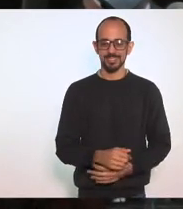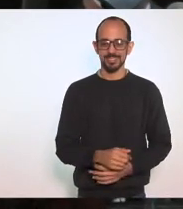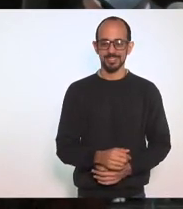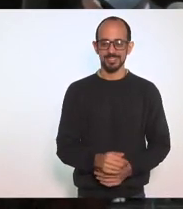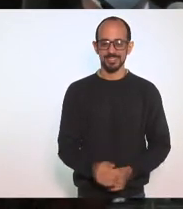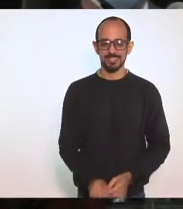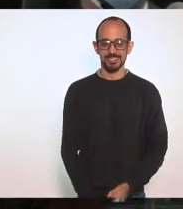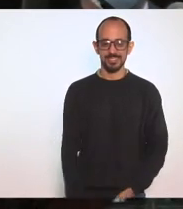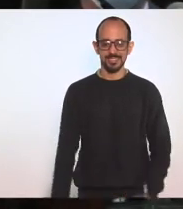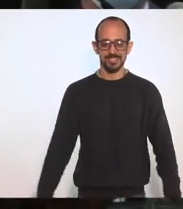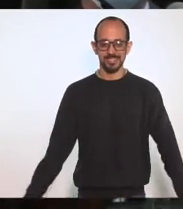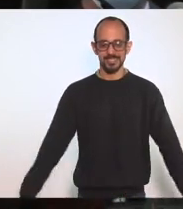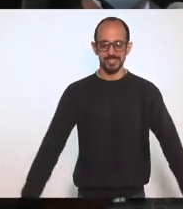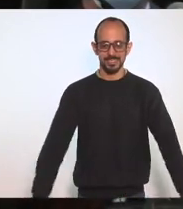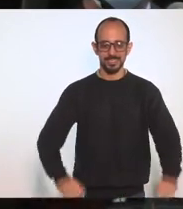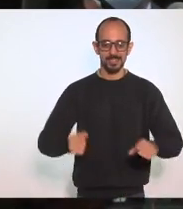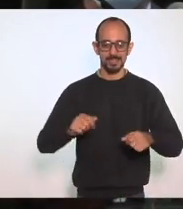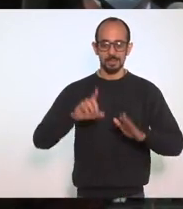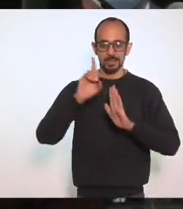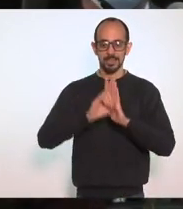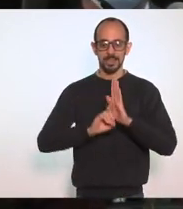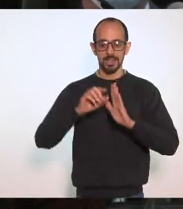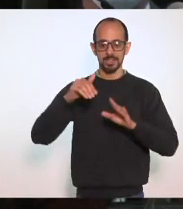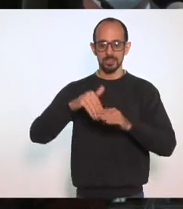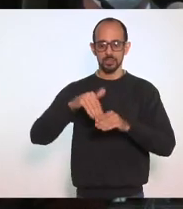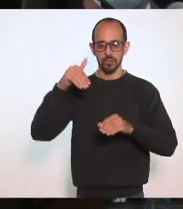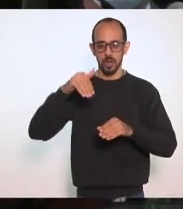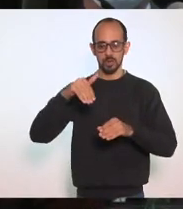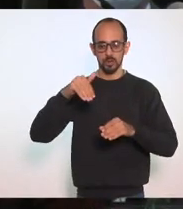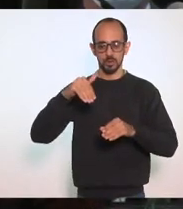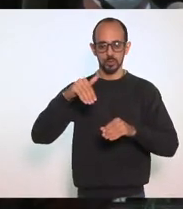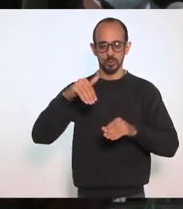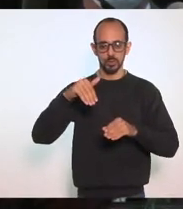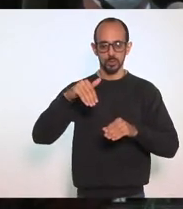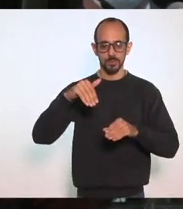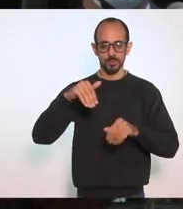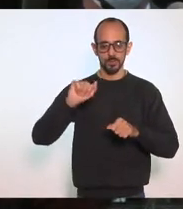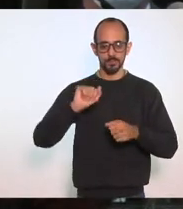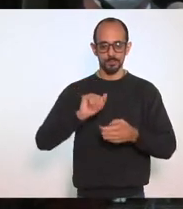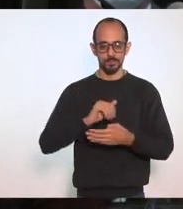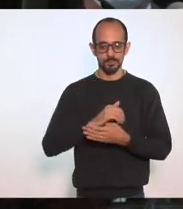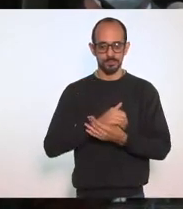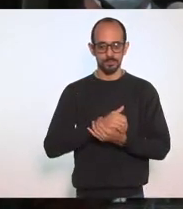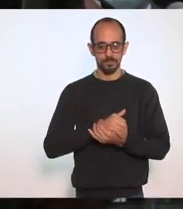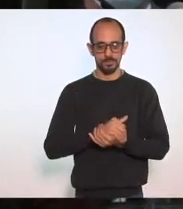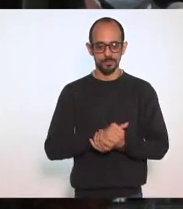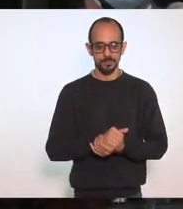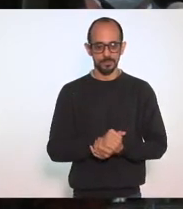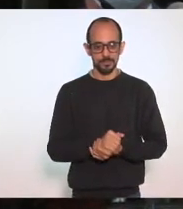Para declaração De voto Nós estamos ainda Na declaração De voto